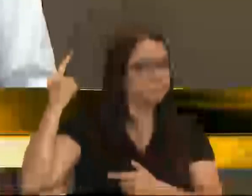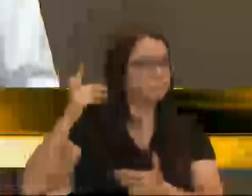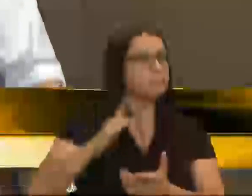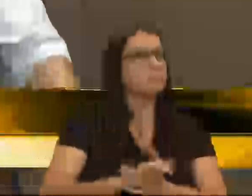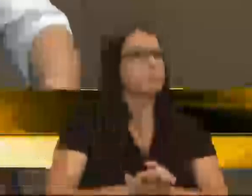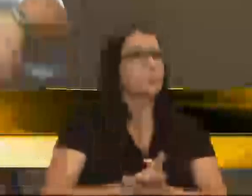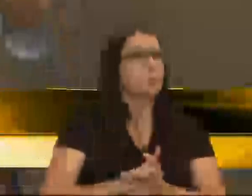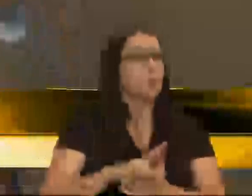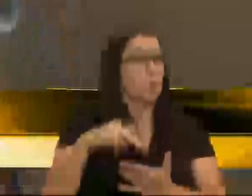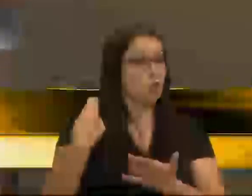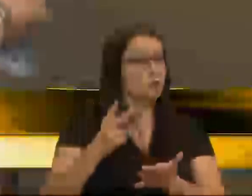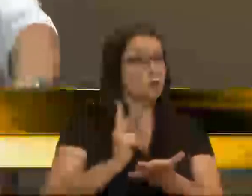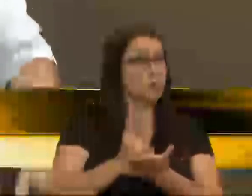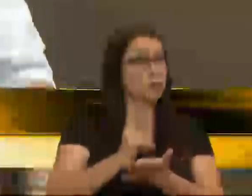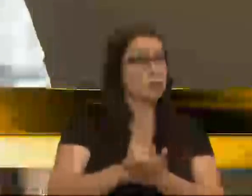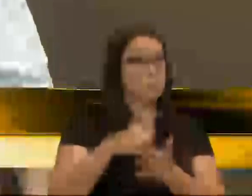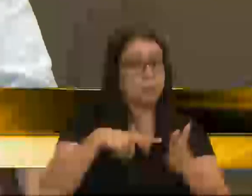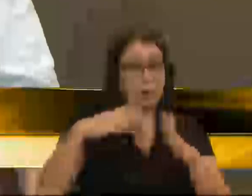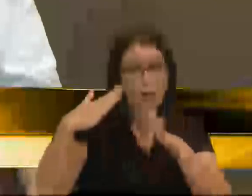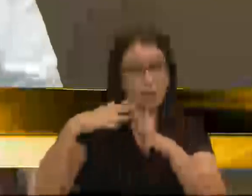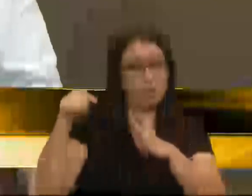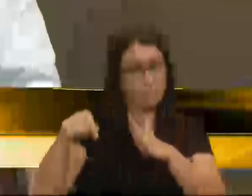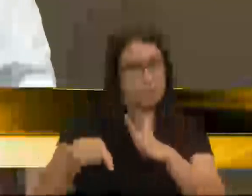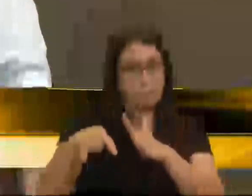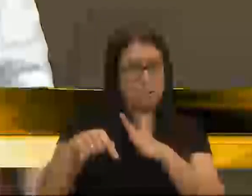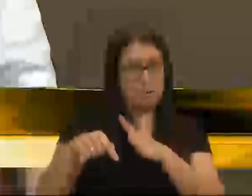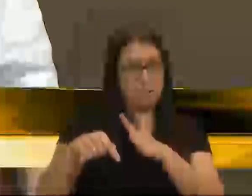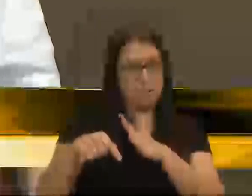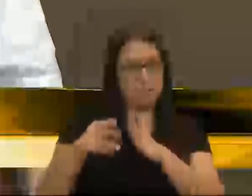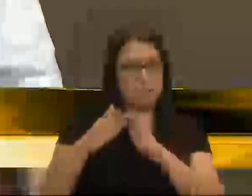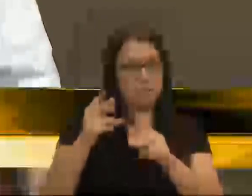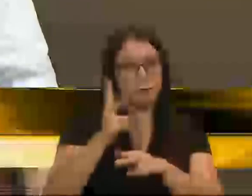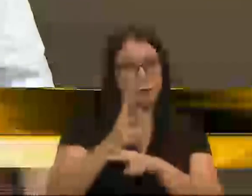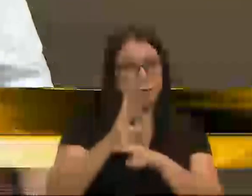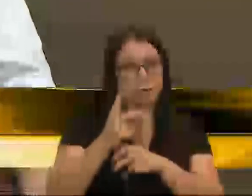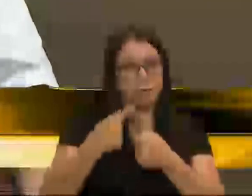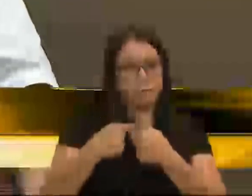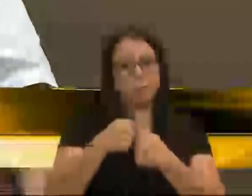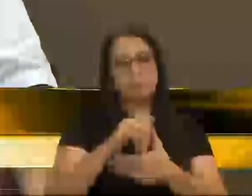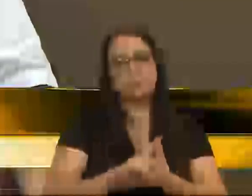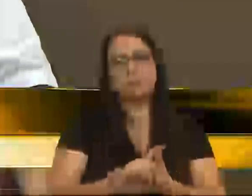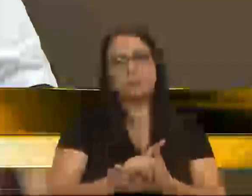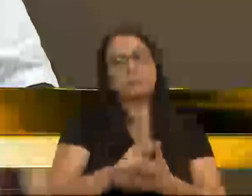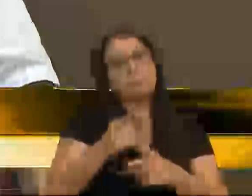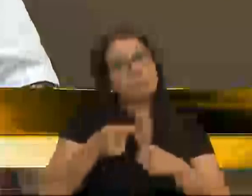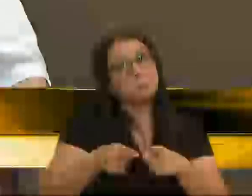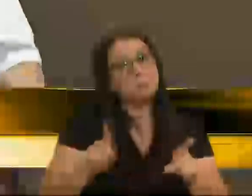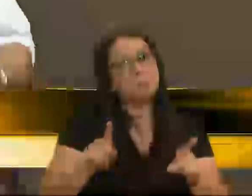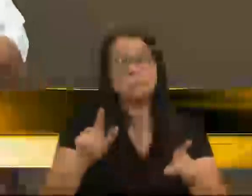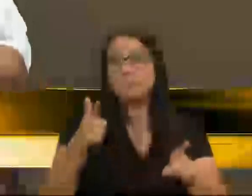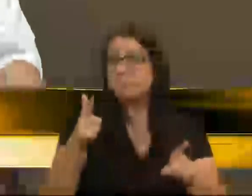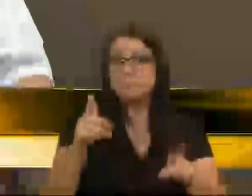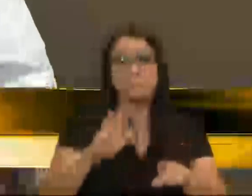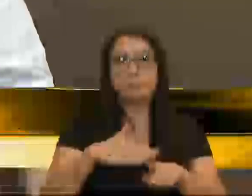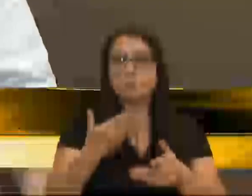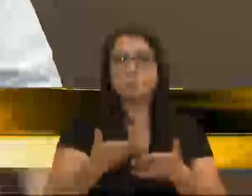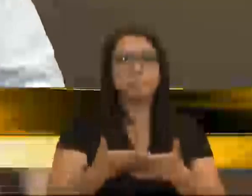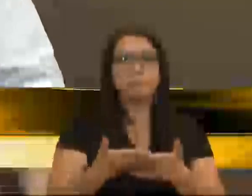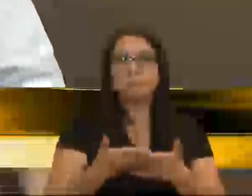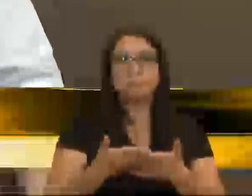Nós continuamos morando lá na casa, que foi cedida pelo município, mas não temos mais,